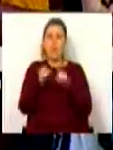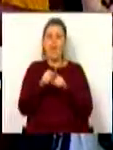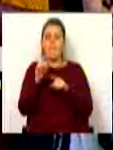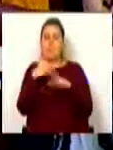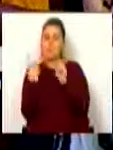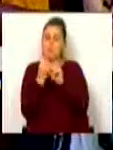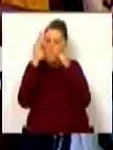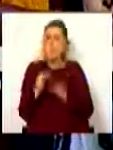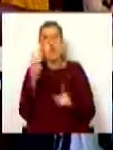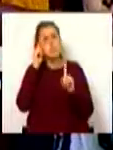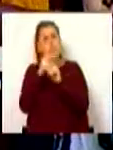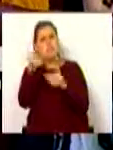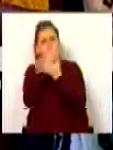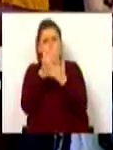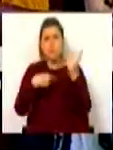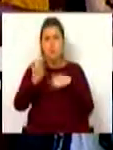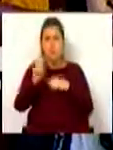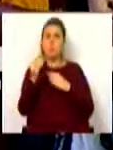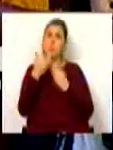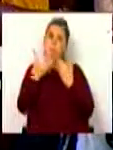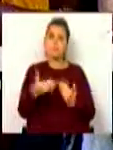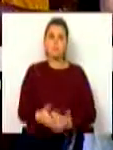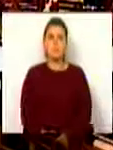seguros para que isso não venha a acontecer. Muito obrigado.